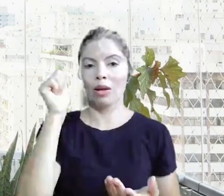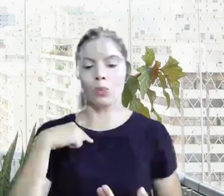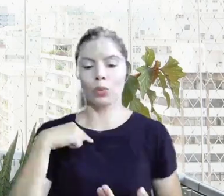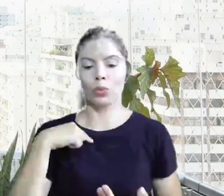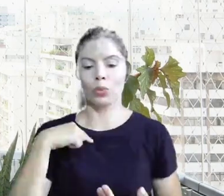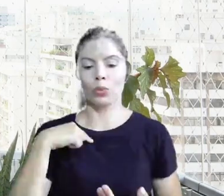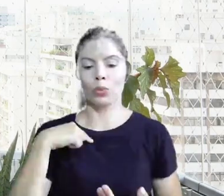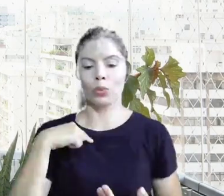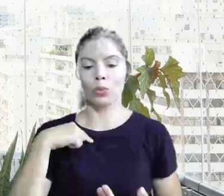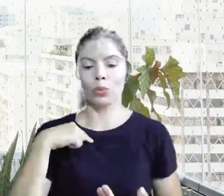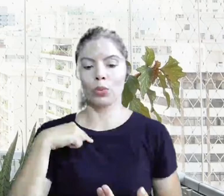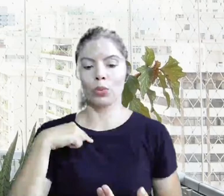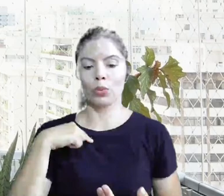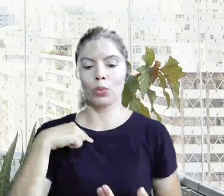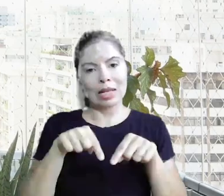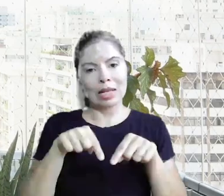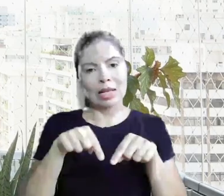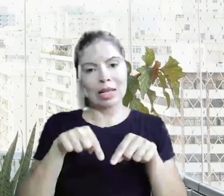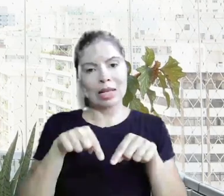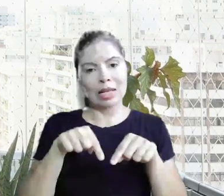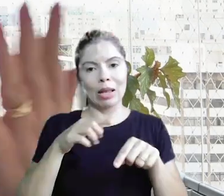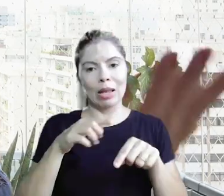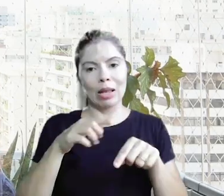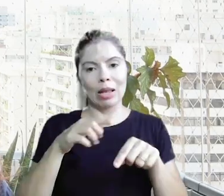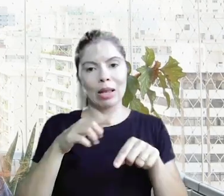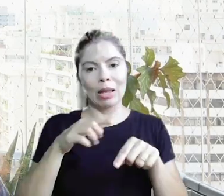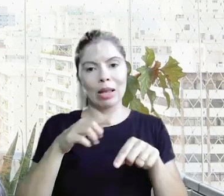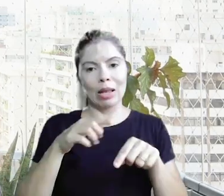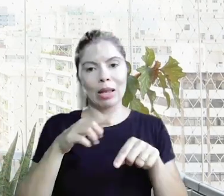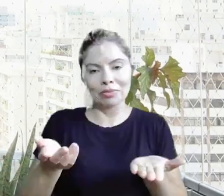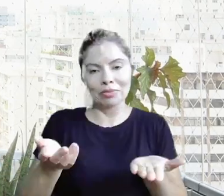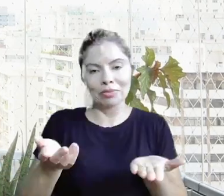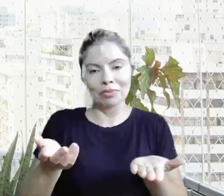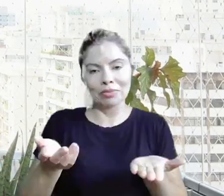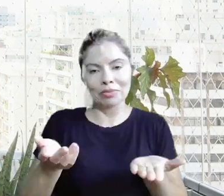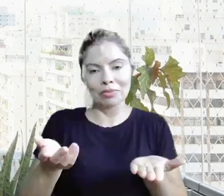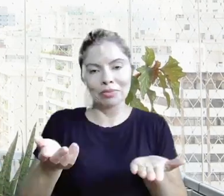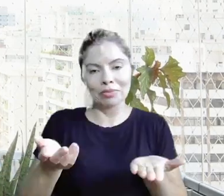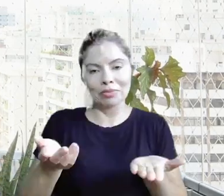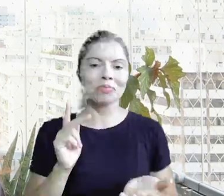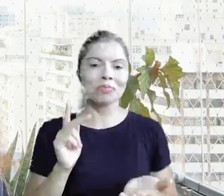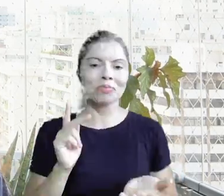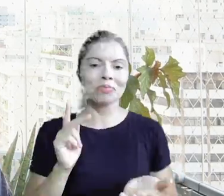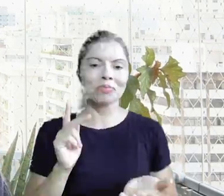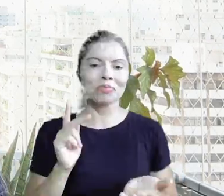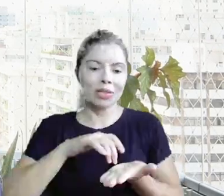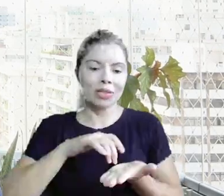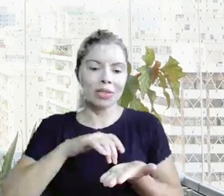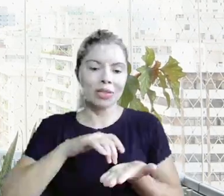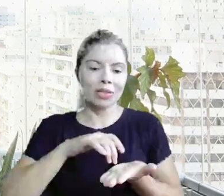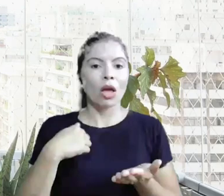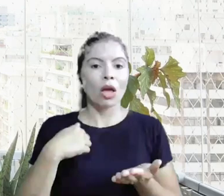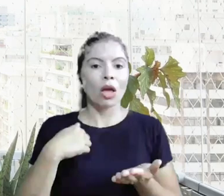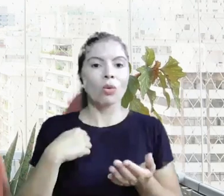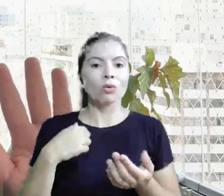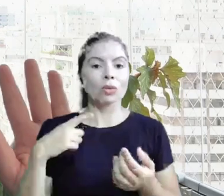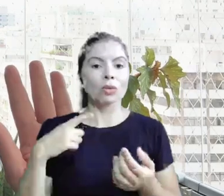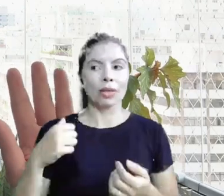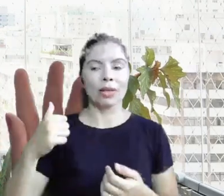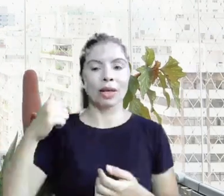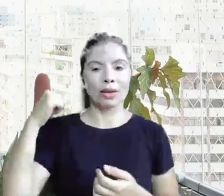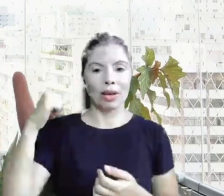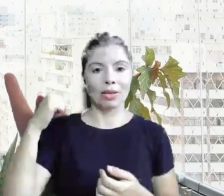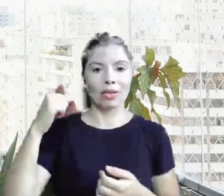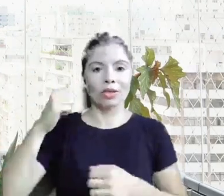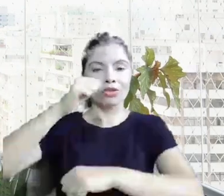colarzinho verde. Estou na sala da minha casa ou no escritório da Talento Senior, que é a mesma coisa, na verdade. Então, estou